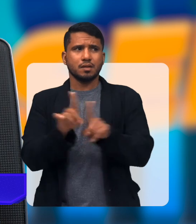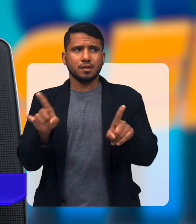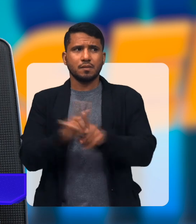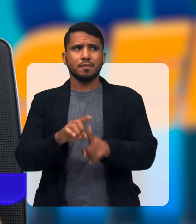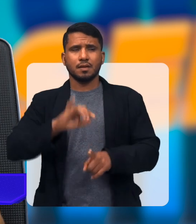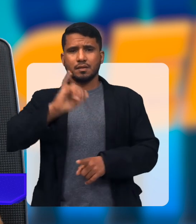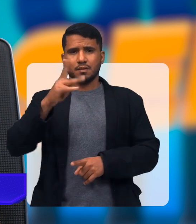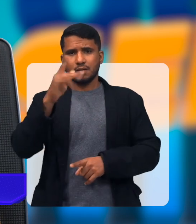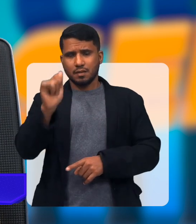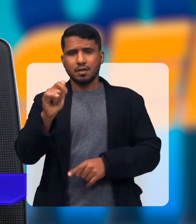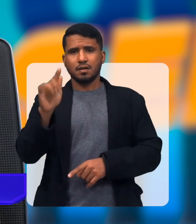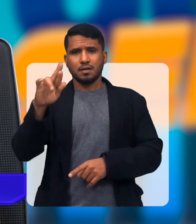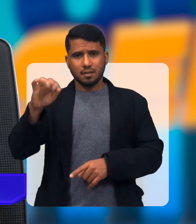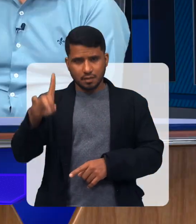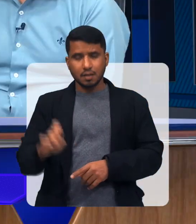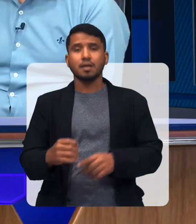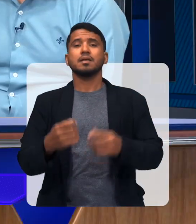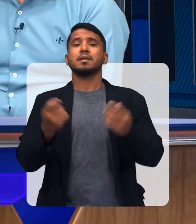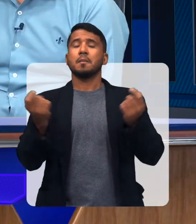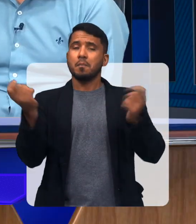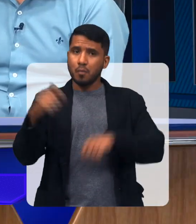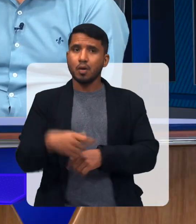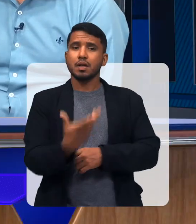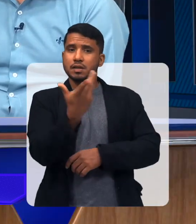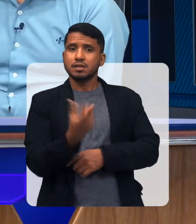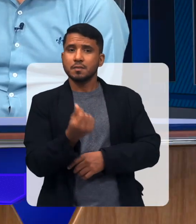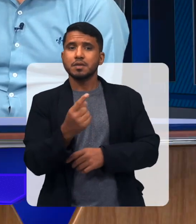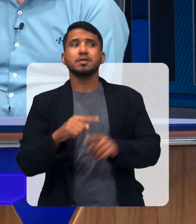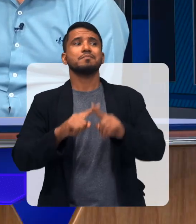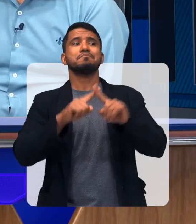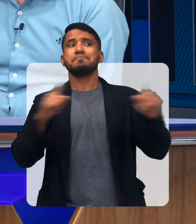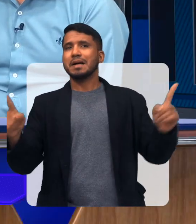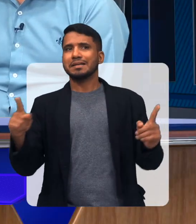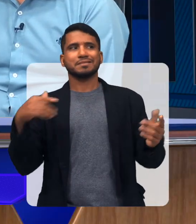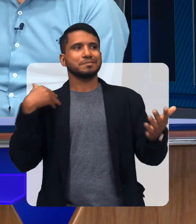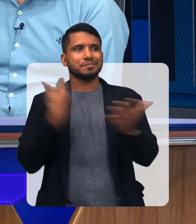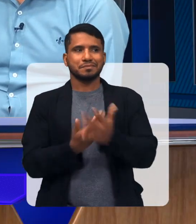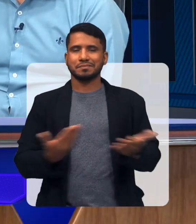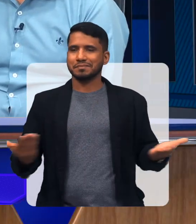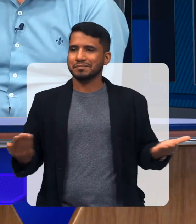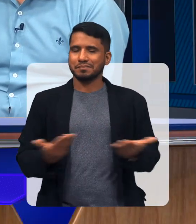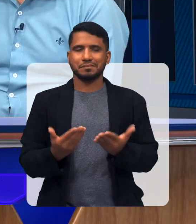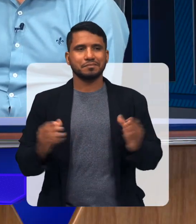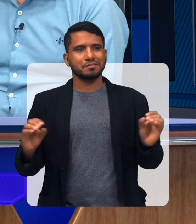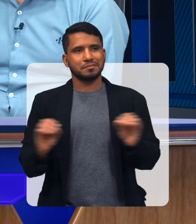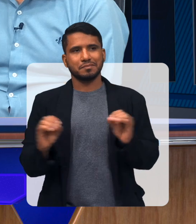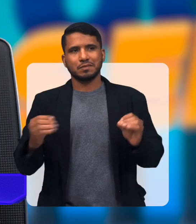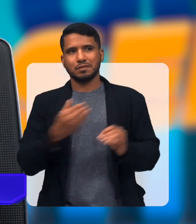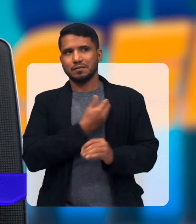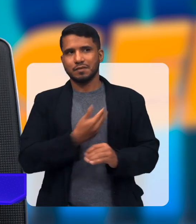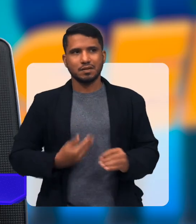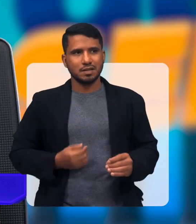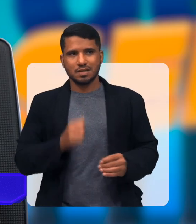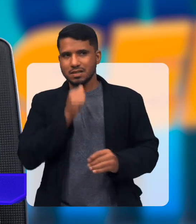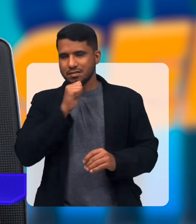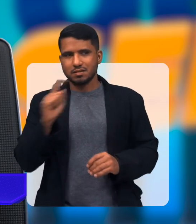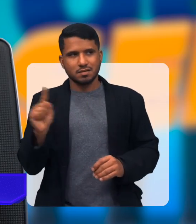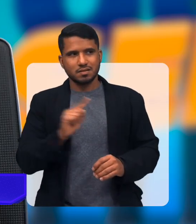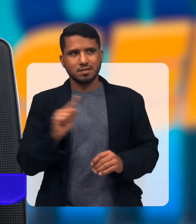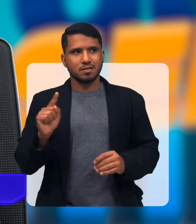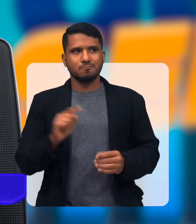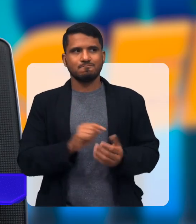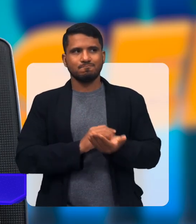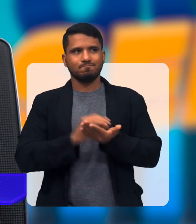União estão totalmente habilitada para receber o recurso Mas infelizmente o poder